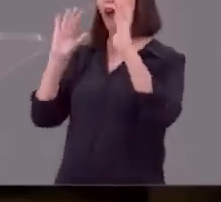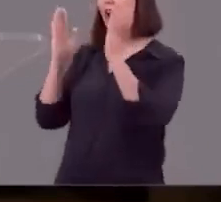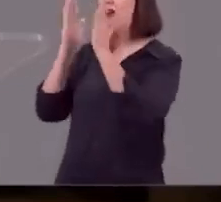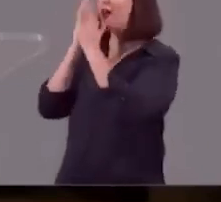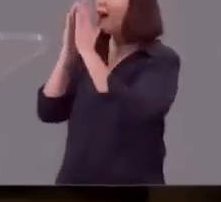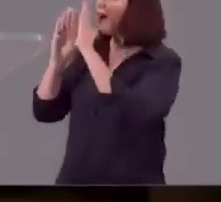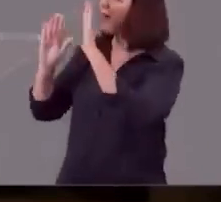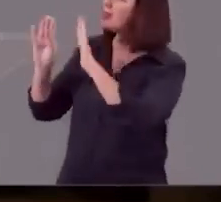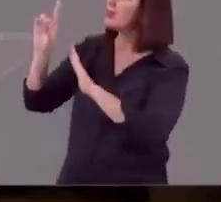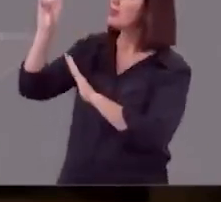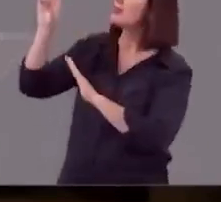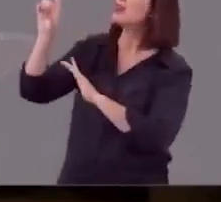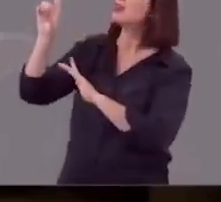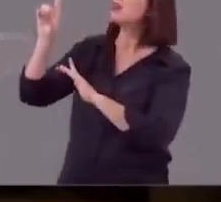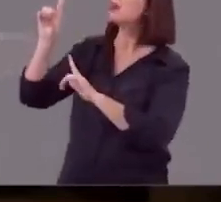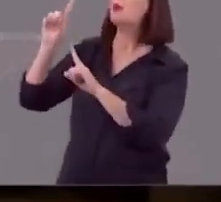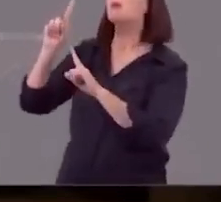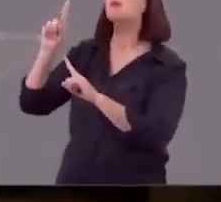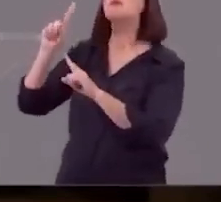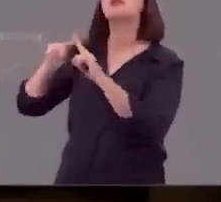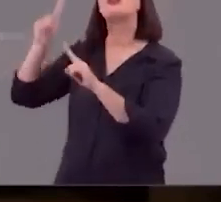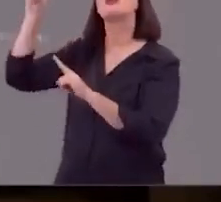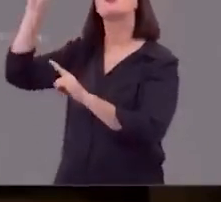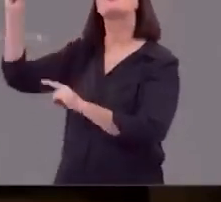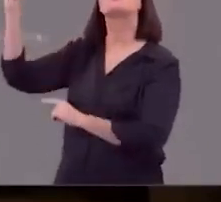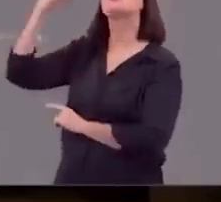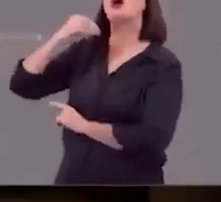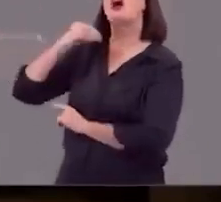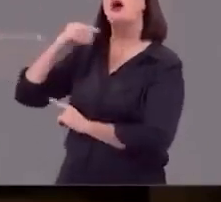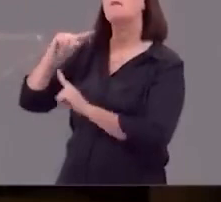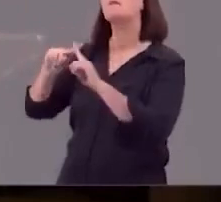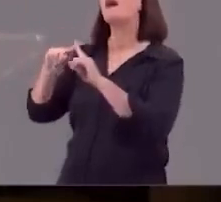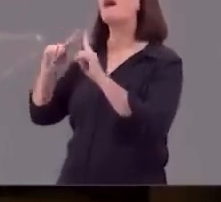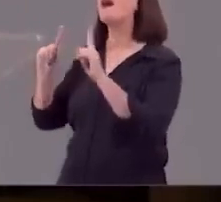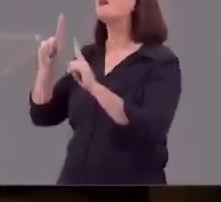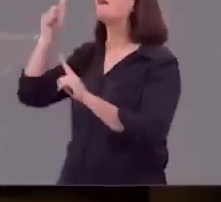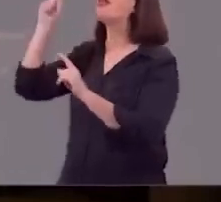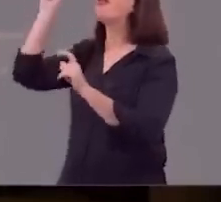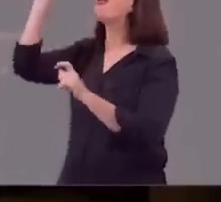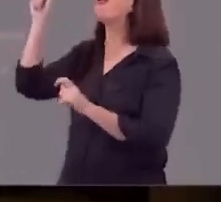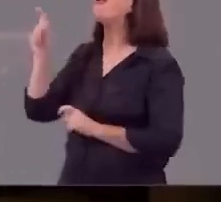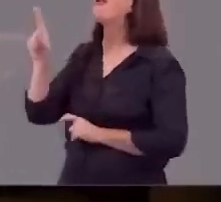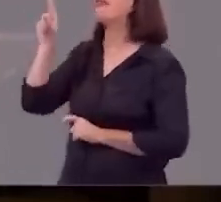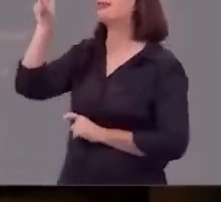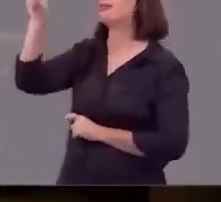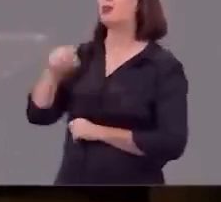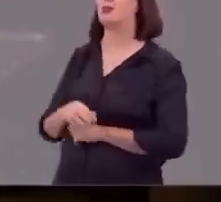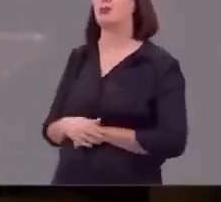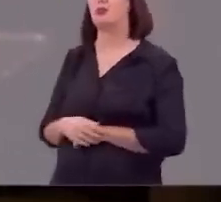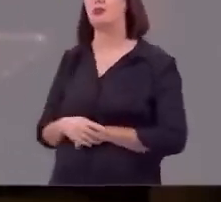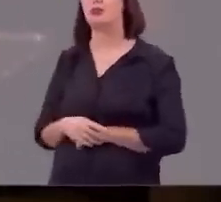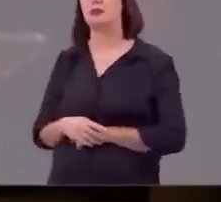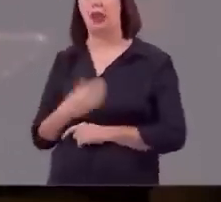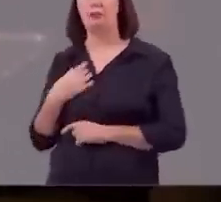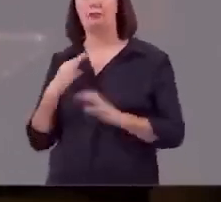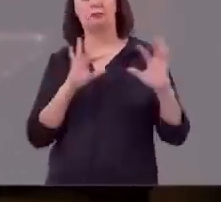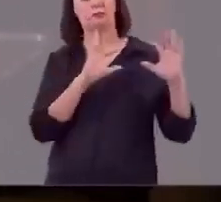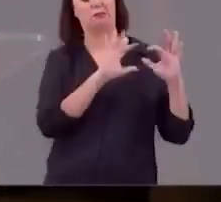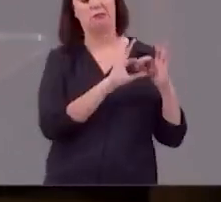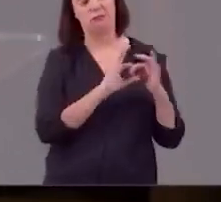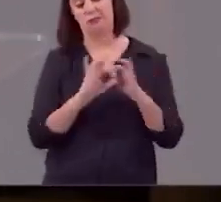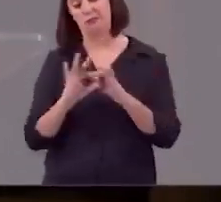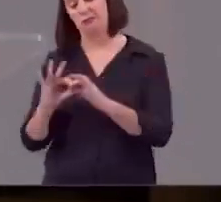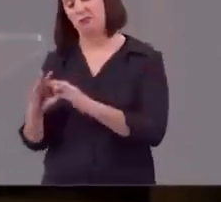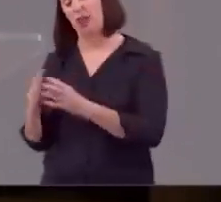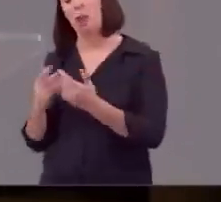ele adora a Deus não por aquilo que Deus dá mas porque em Deus é e nessa conjuntura de